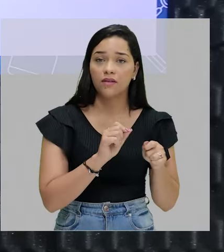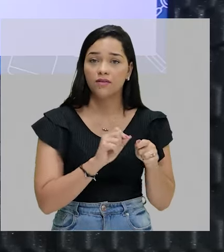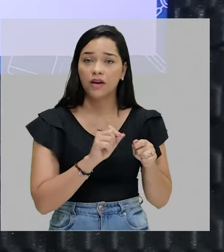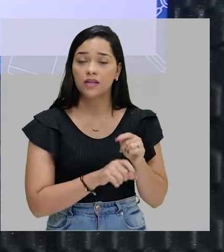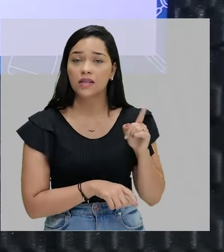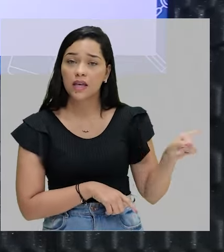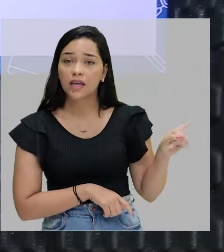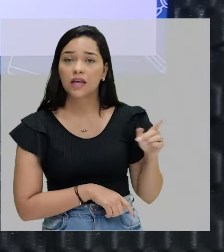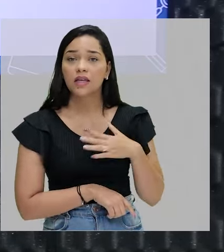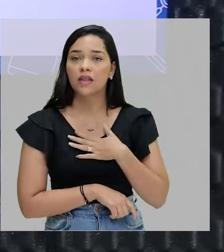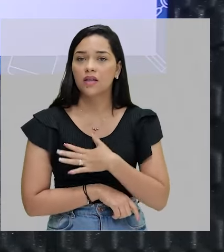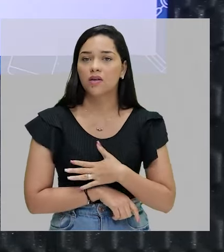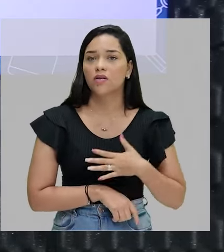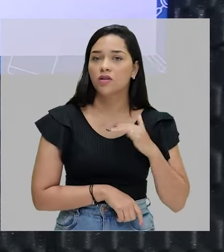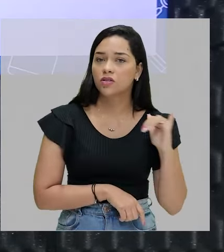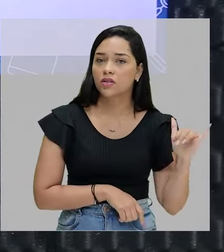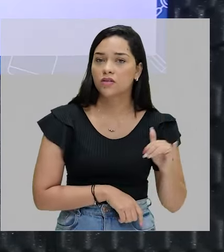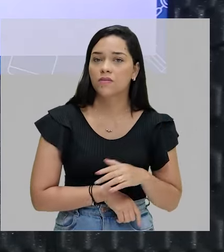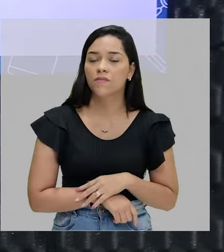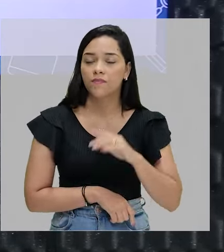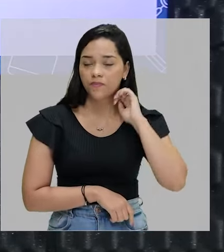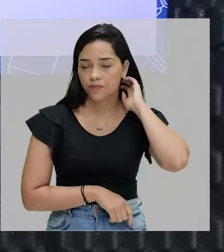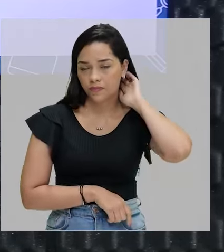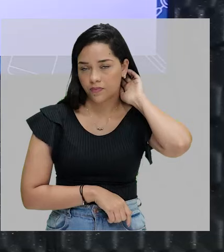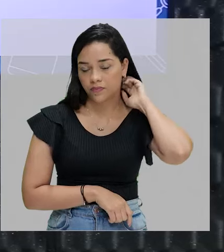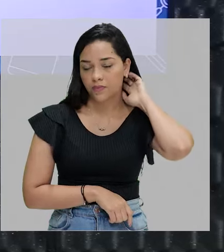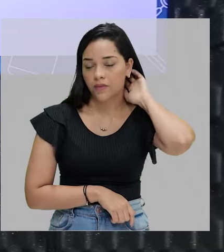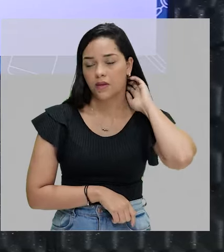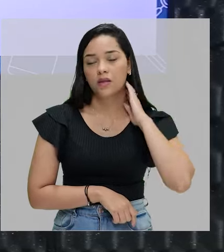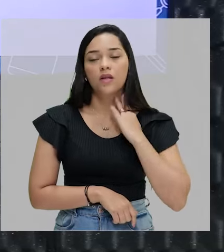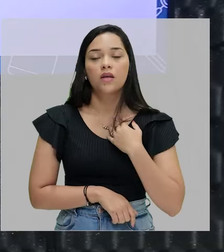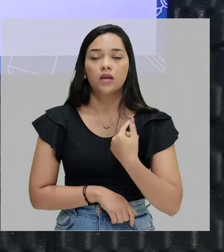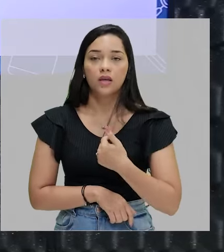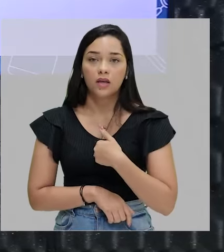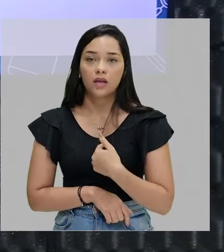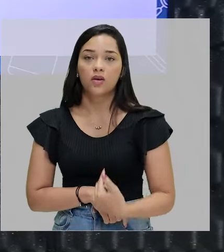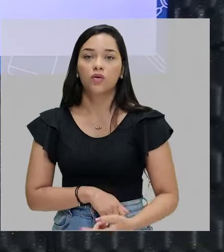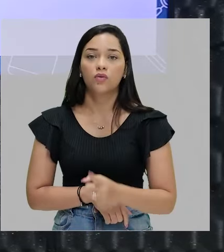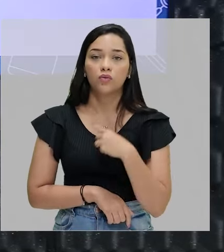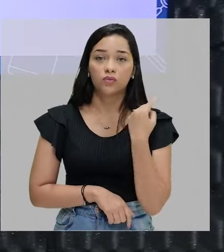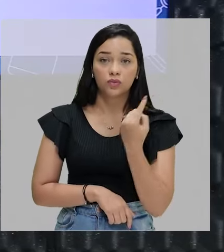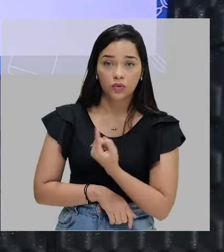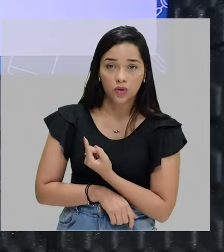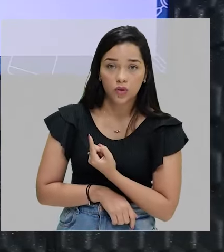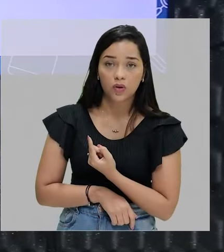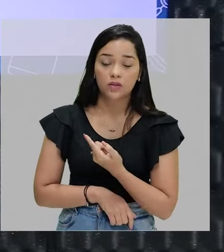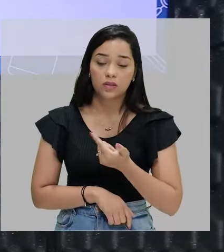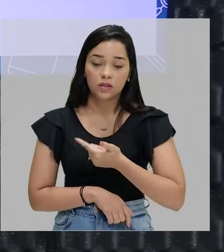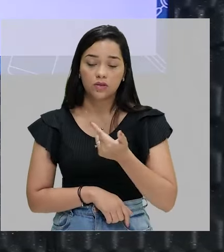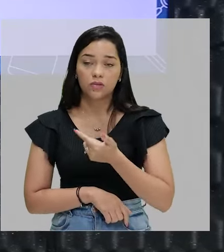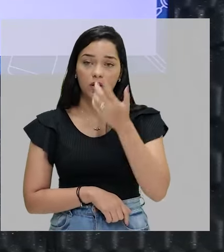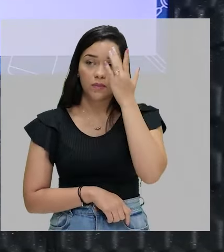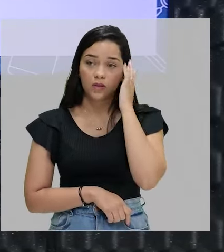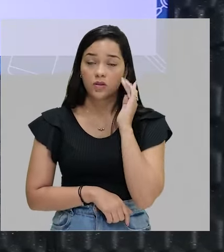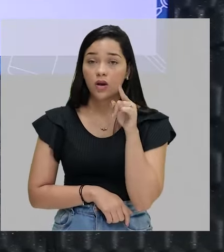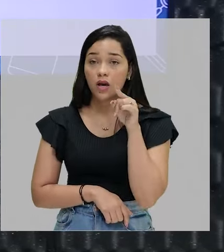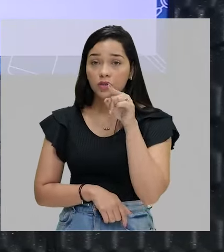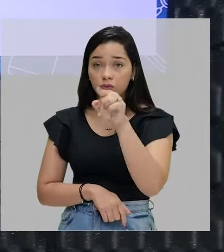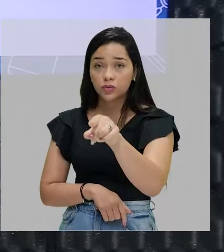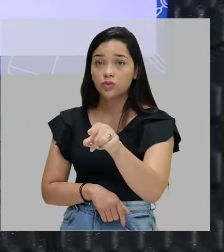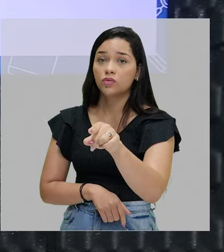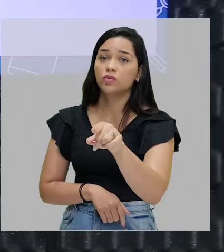Então, o verbo se flexiona. Primeira pessoa, eu. Singular, nós, plural. Segunda pessoa, tu.